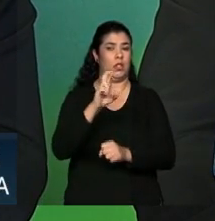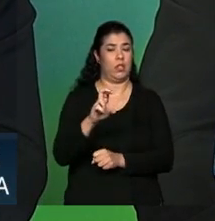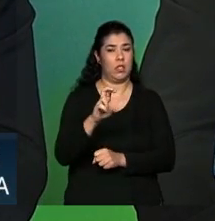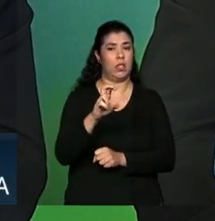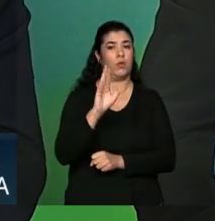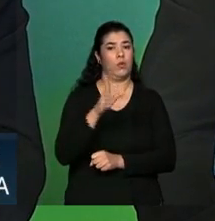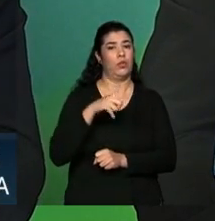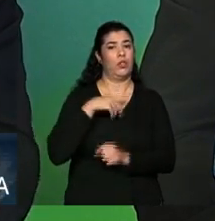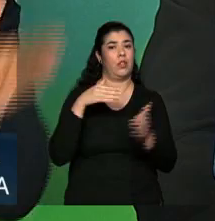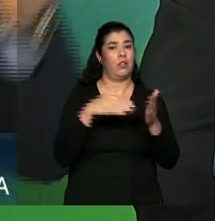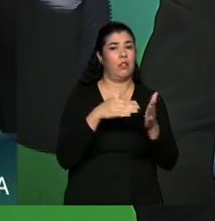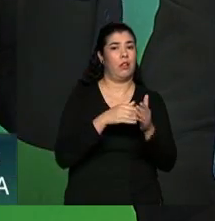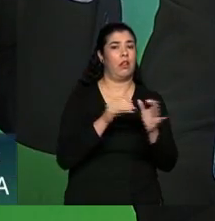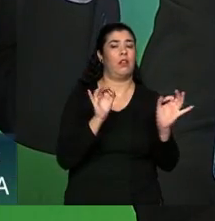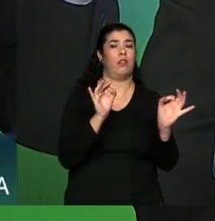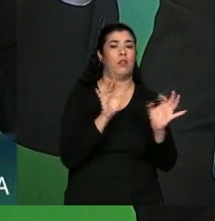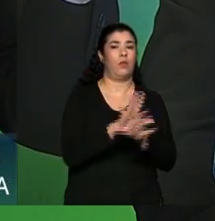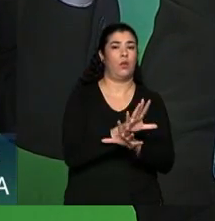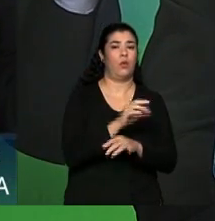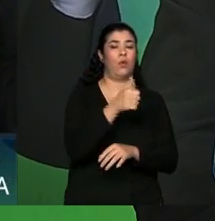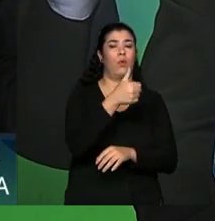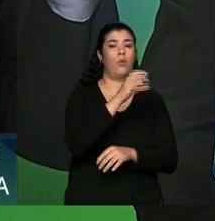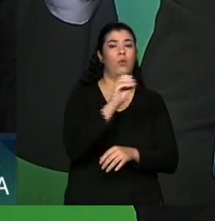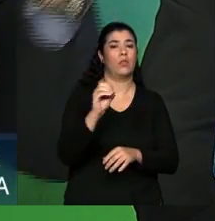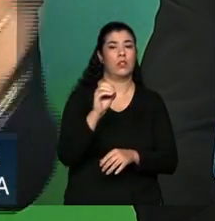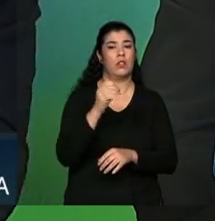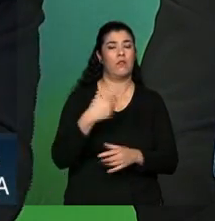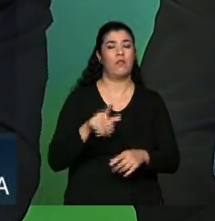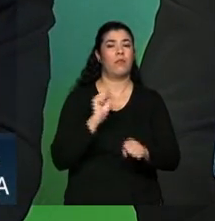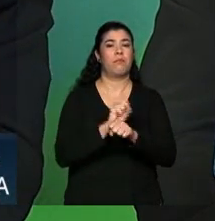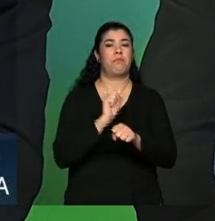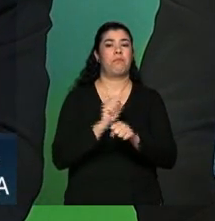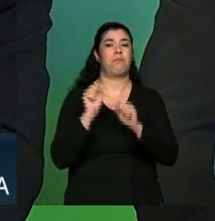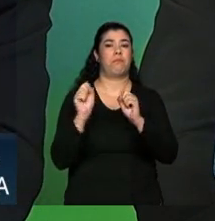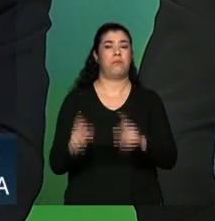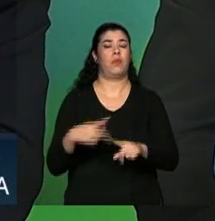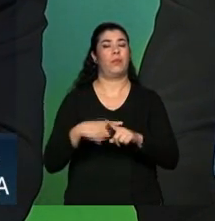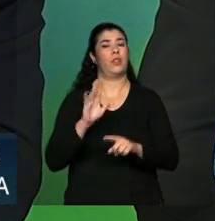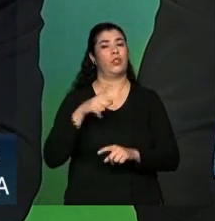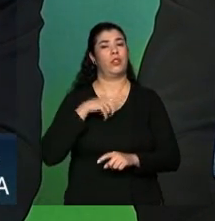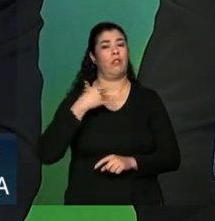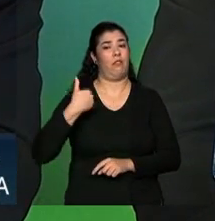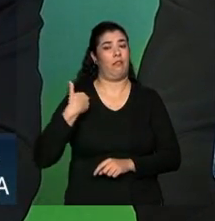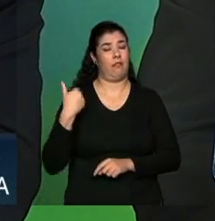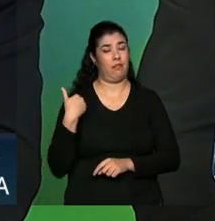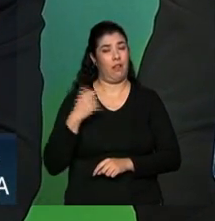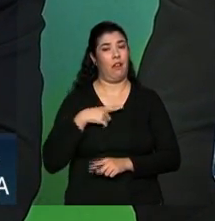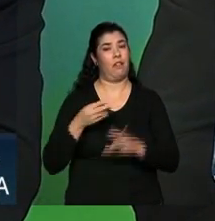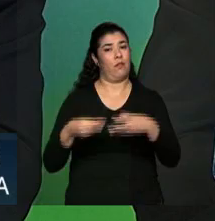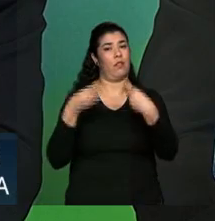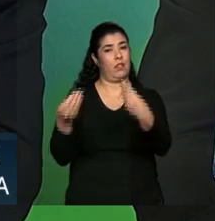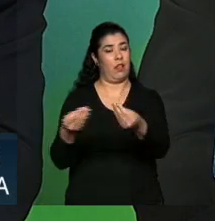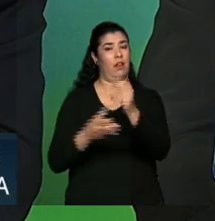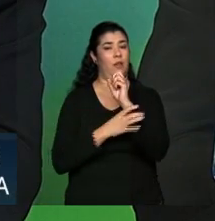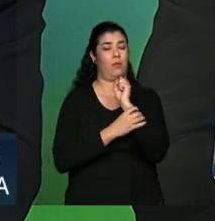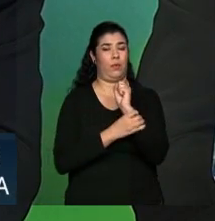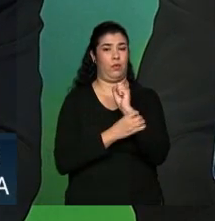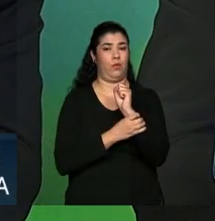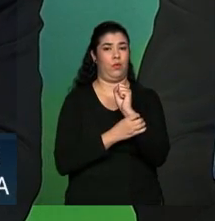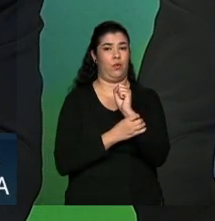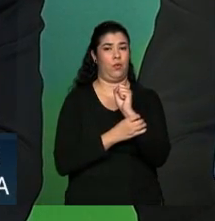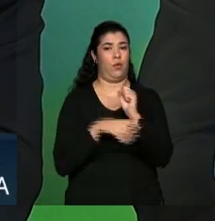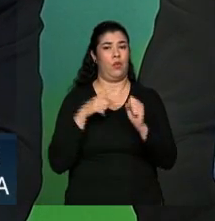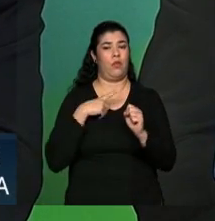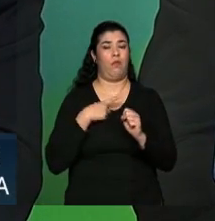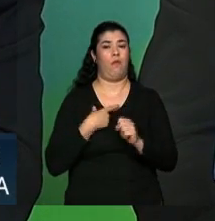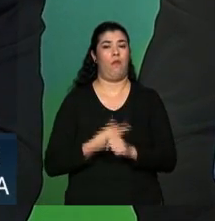ficaria na aposentadoria por tempo de contribuição, porque ele já tem a idade, o que lhe garantiria não sofrer o